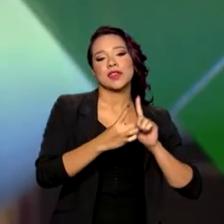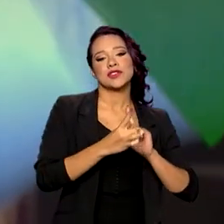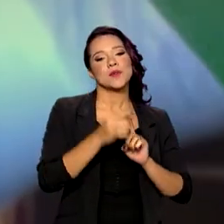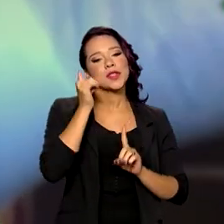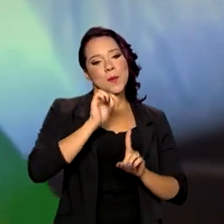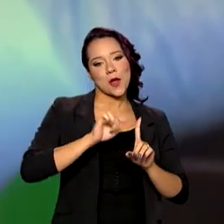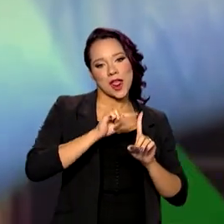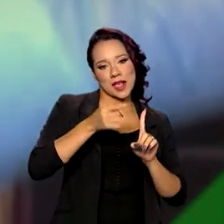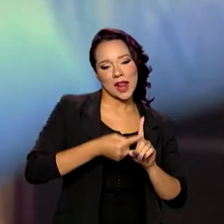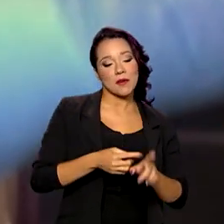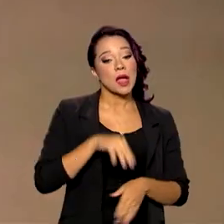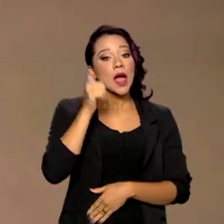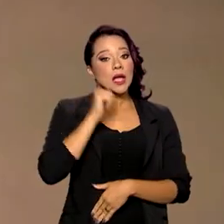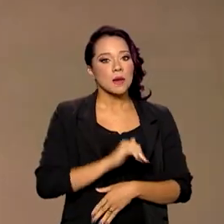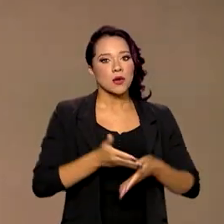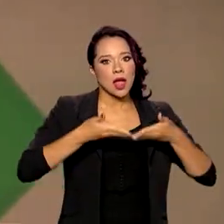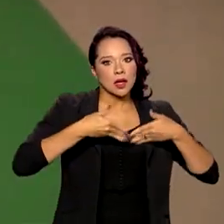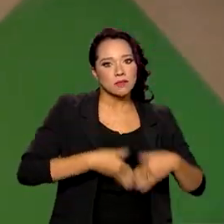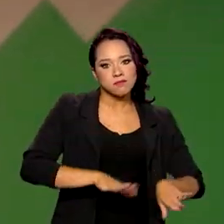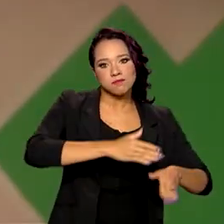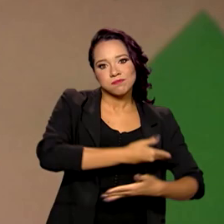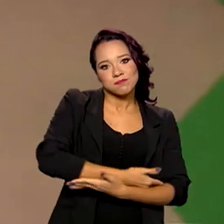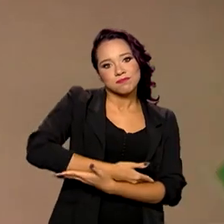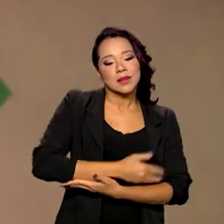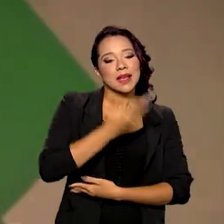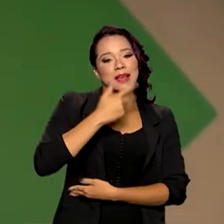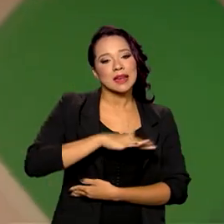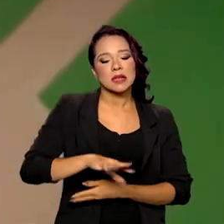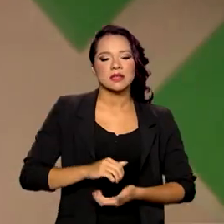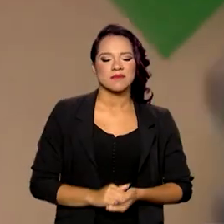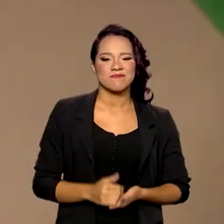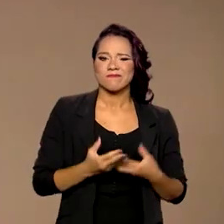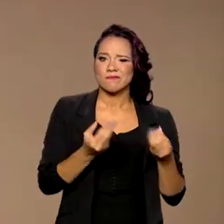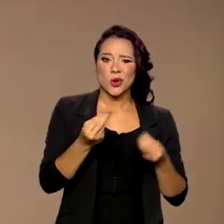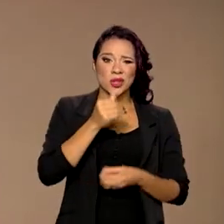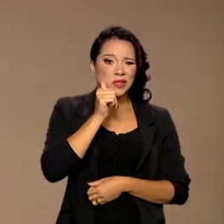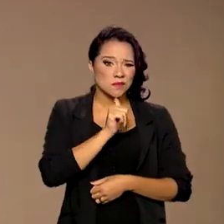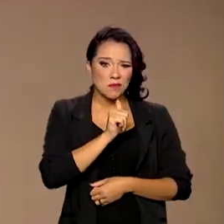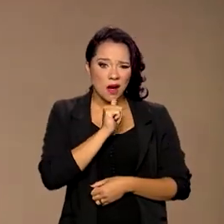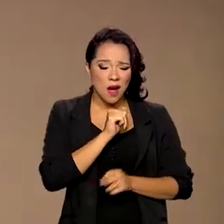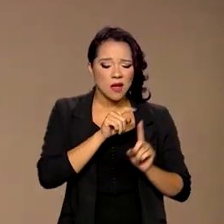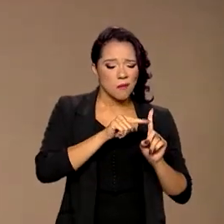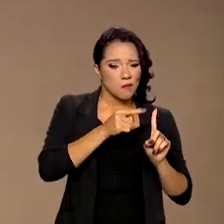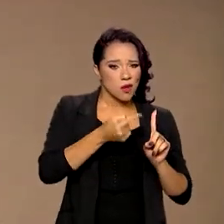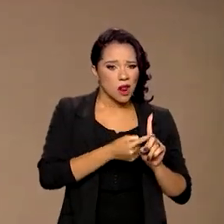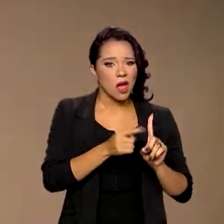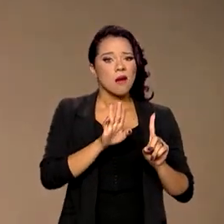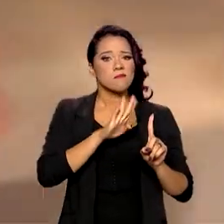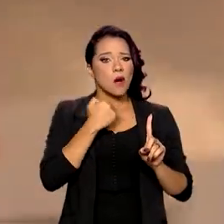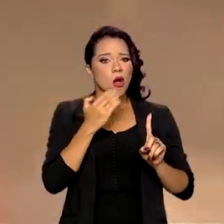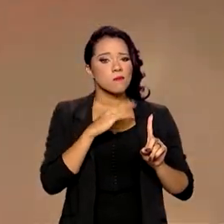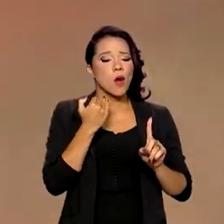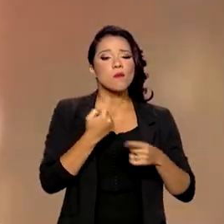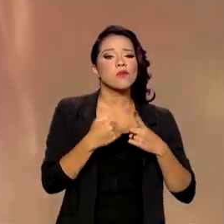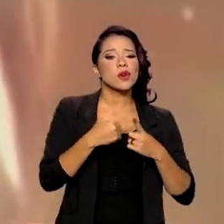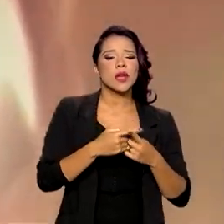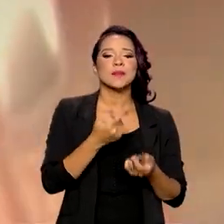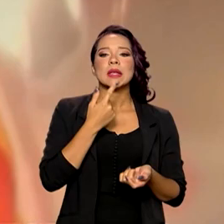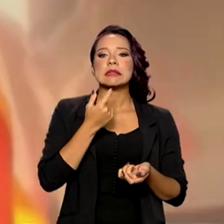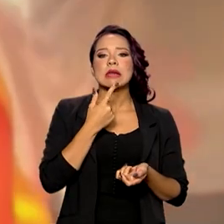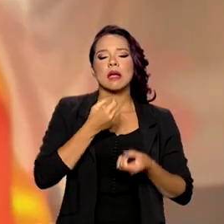nossas gestantes e às nossas crianças. A principal causa de óbito das mães nas gestações de alto risco são